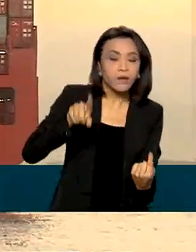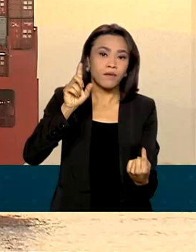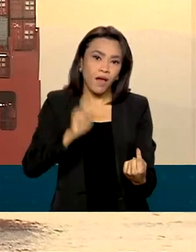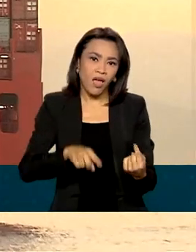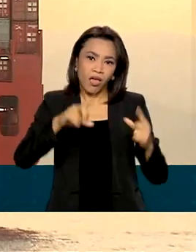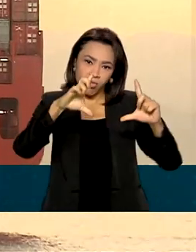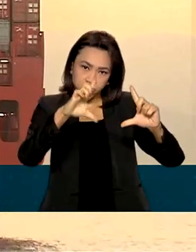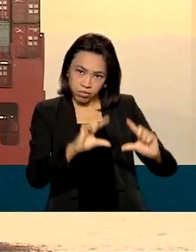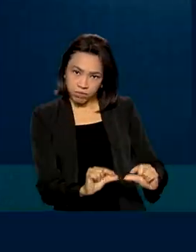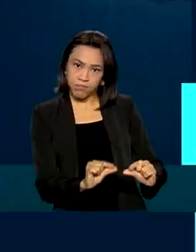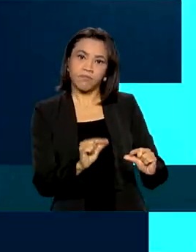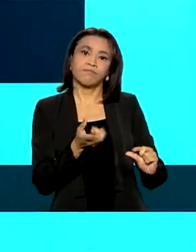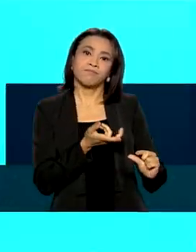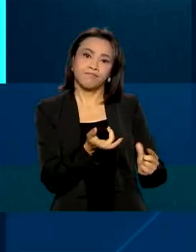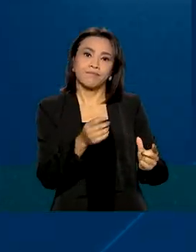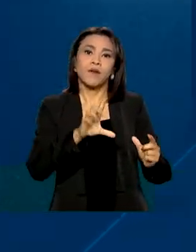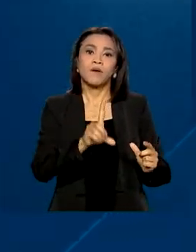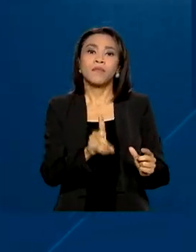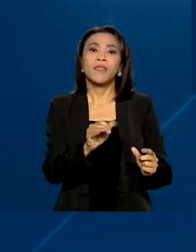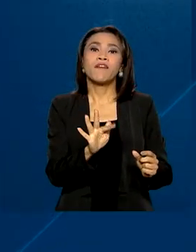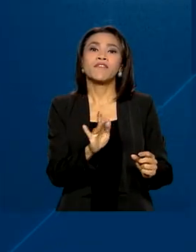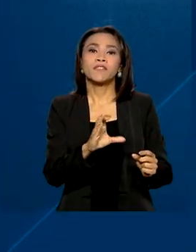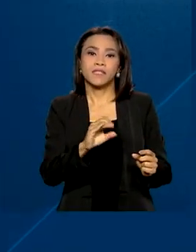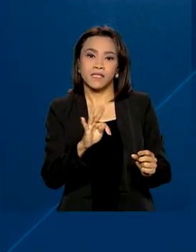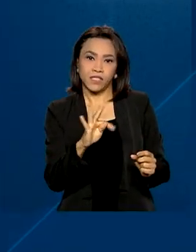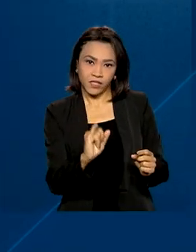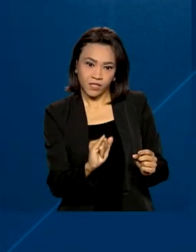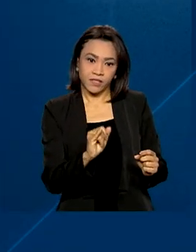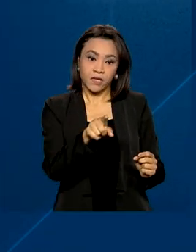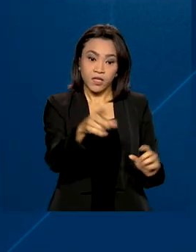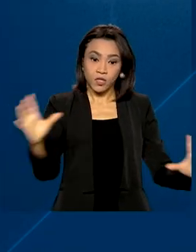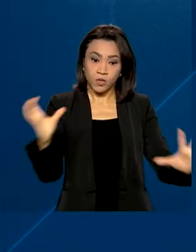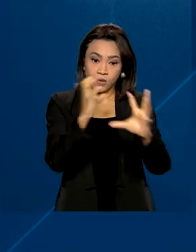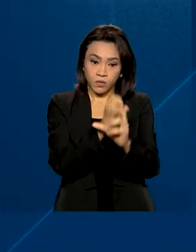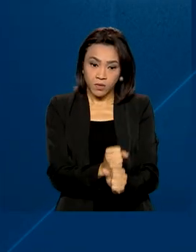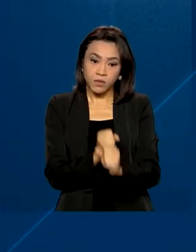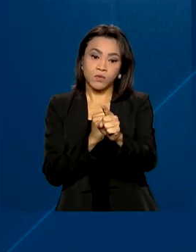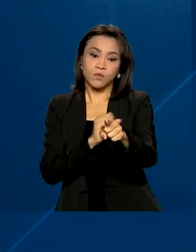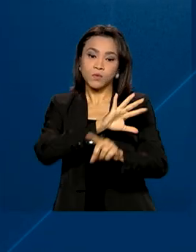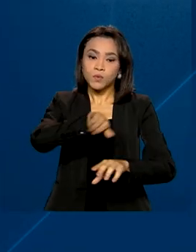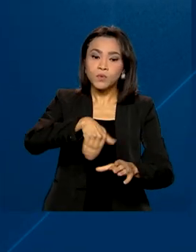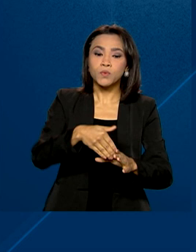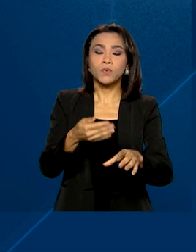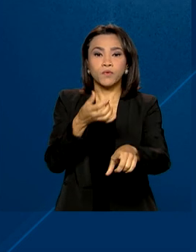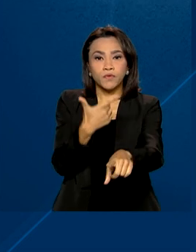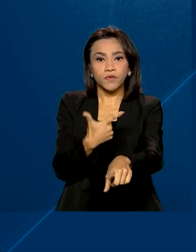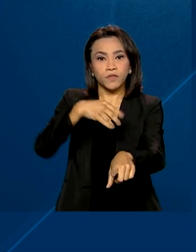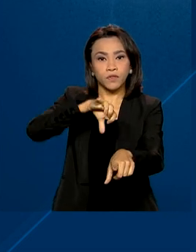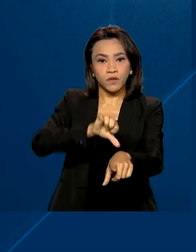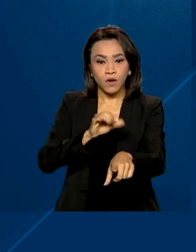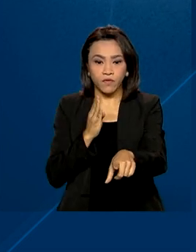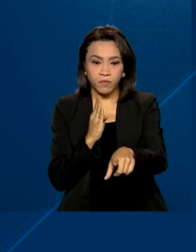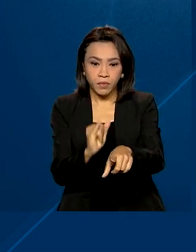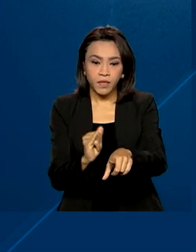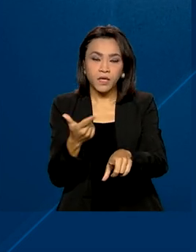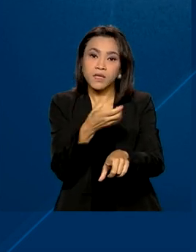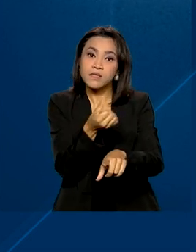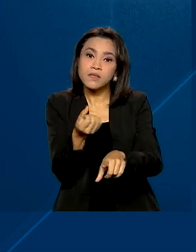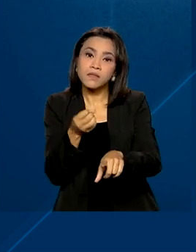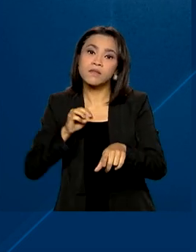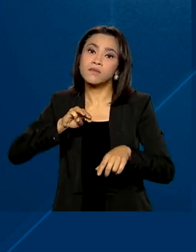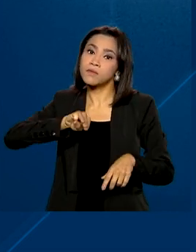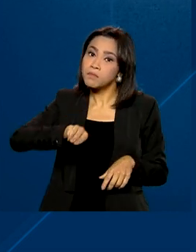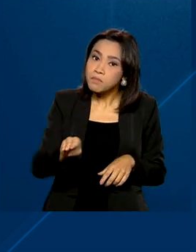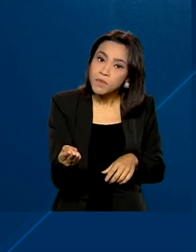déficit comercial. No período, as exportações somaram em receitas 29 bilhões e 600 milhões